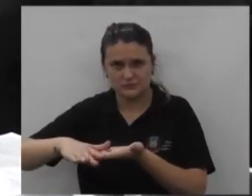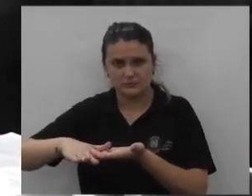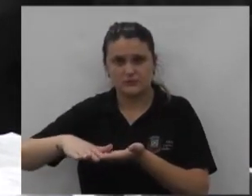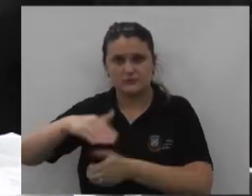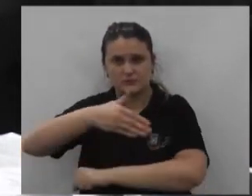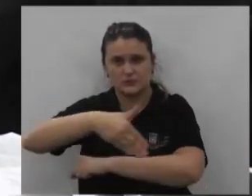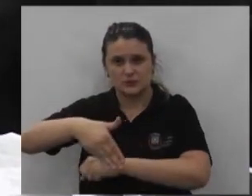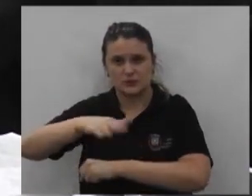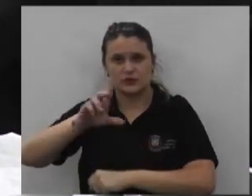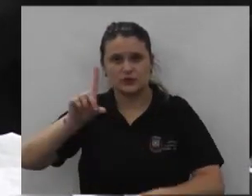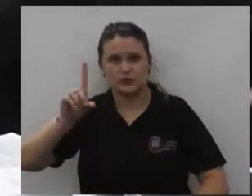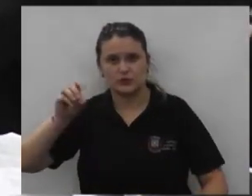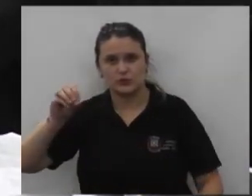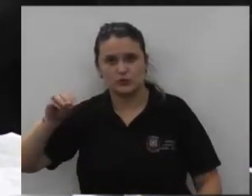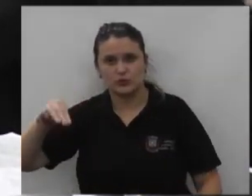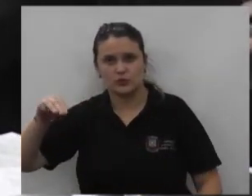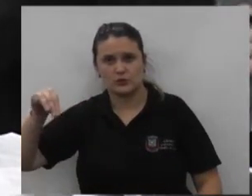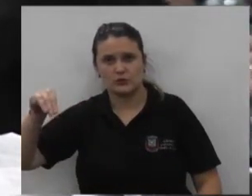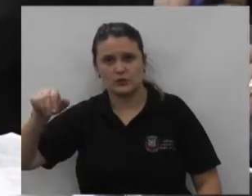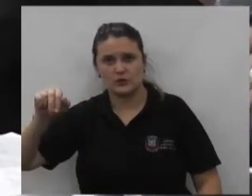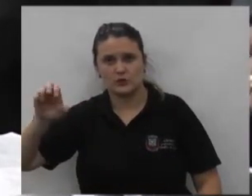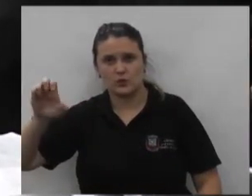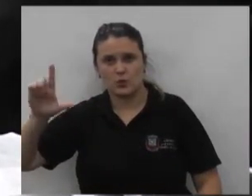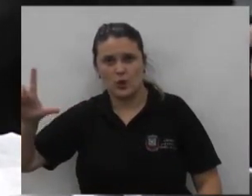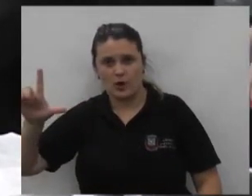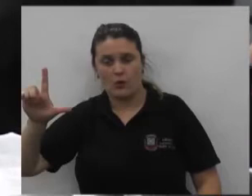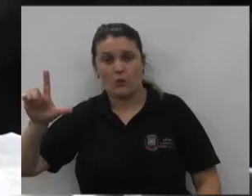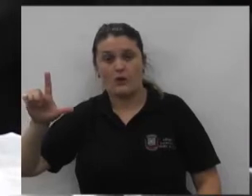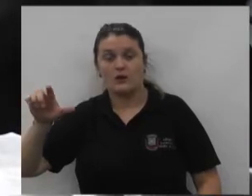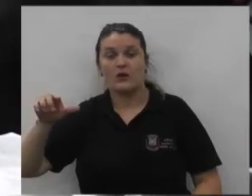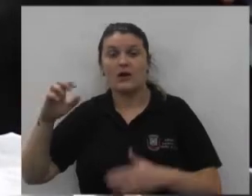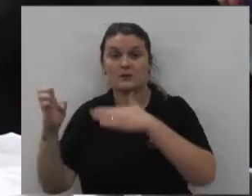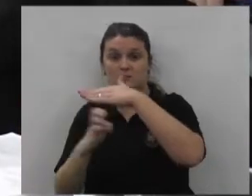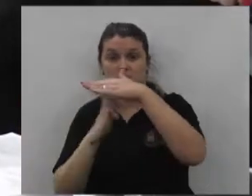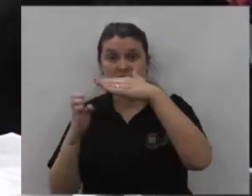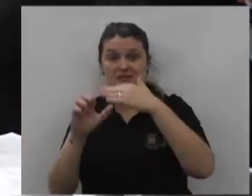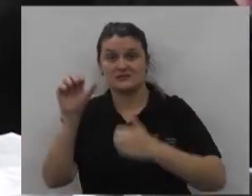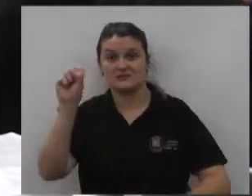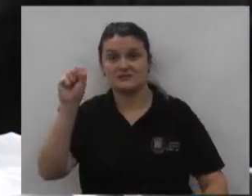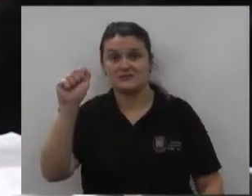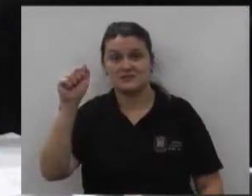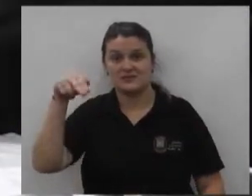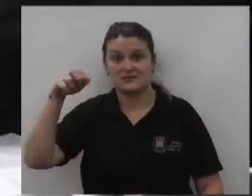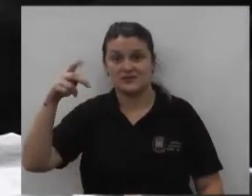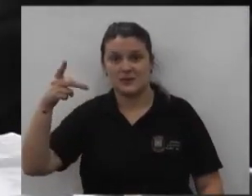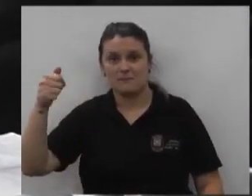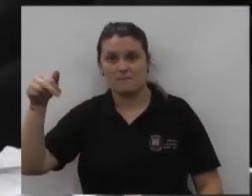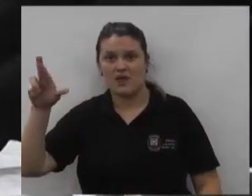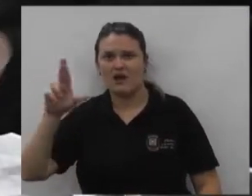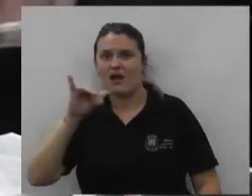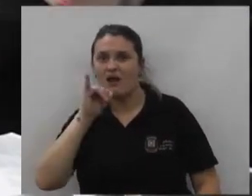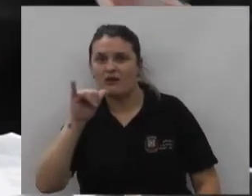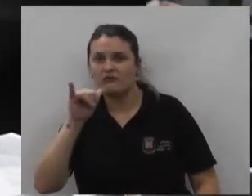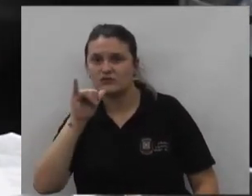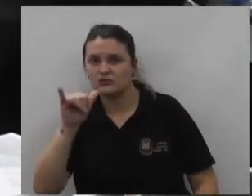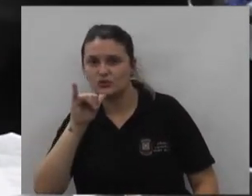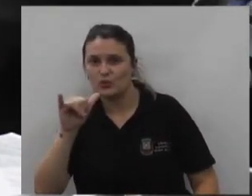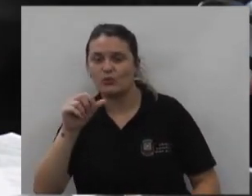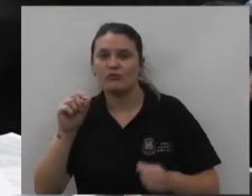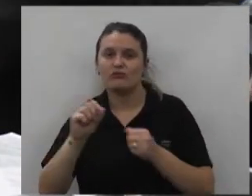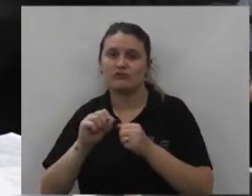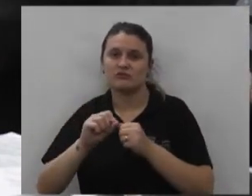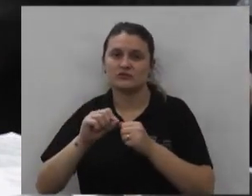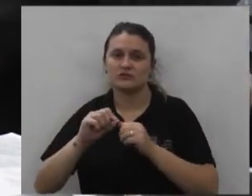asfalto na Dom Manuel Delbox a Sanepar alertou que ali na Dom Manuel Delbox passaria